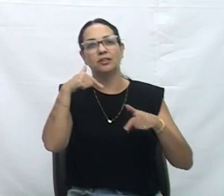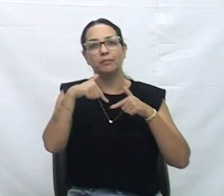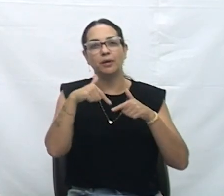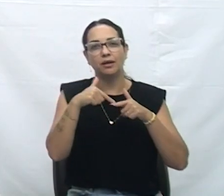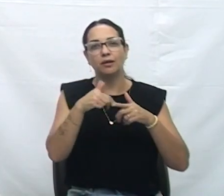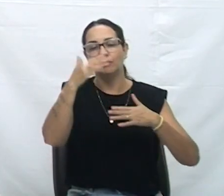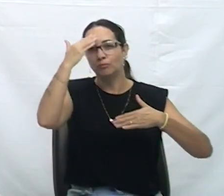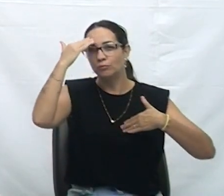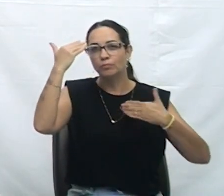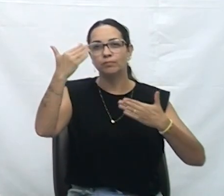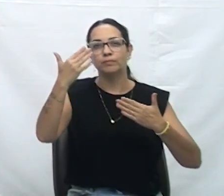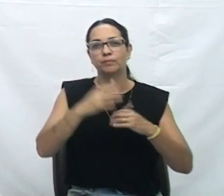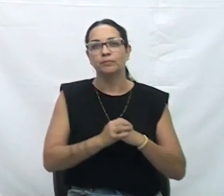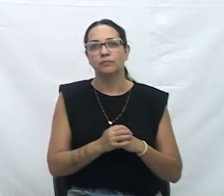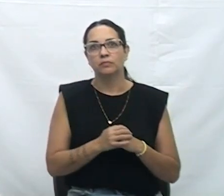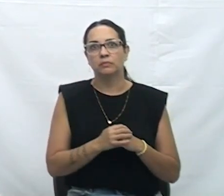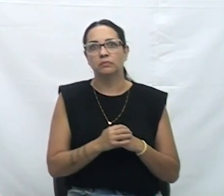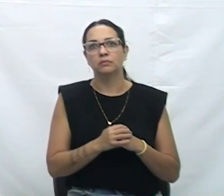Obrigada.